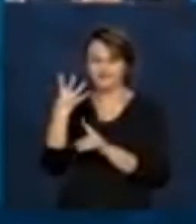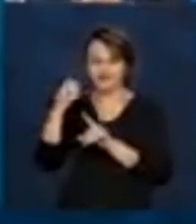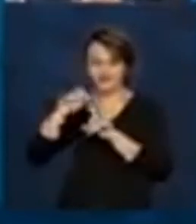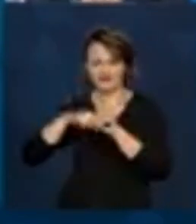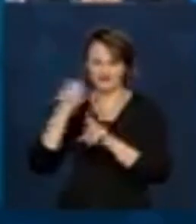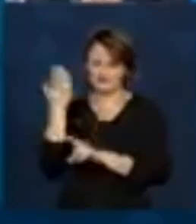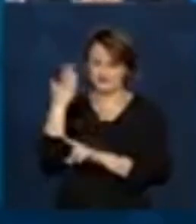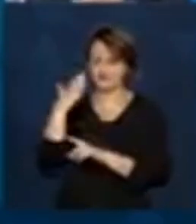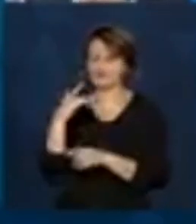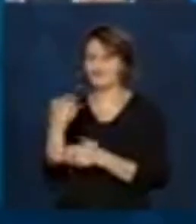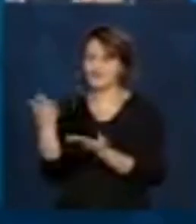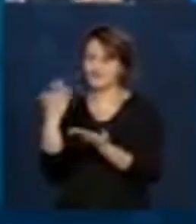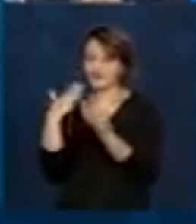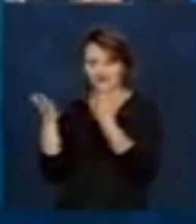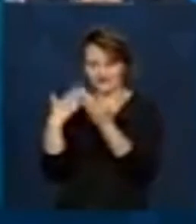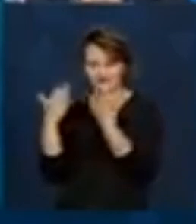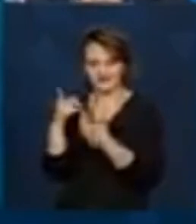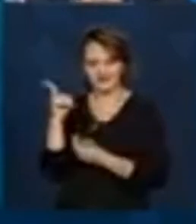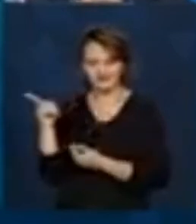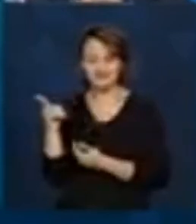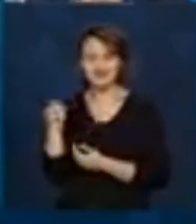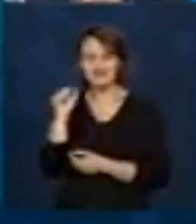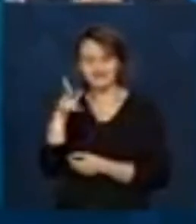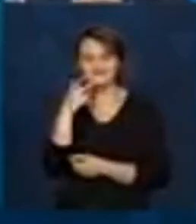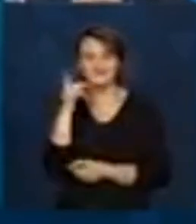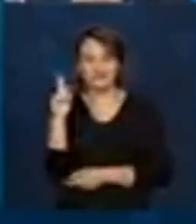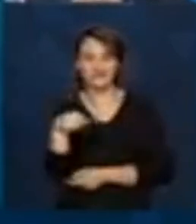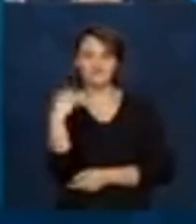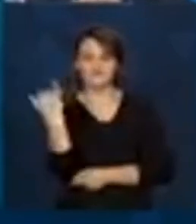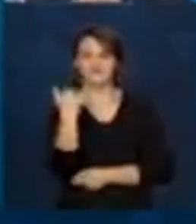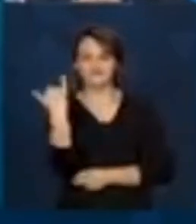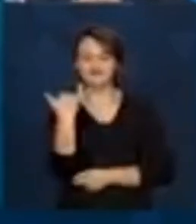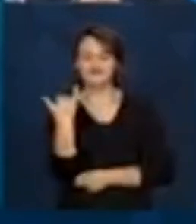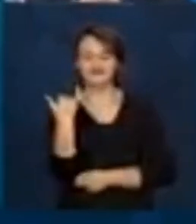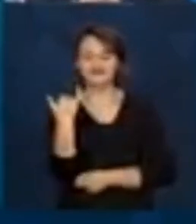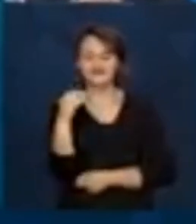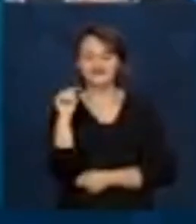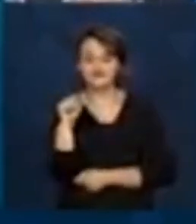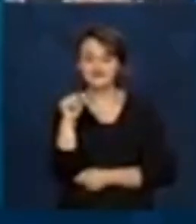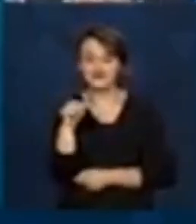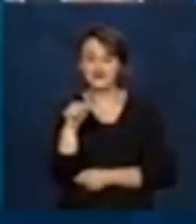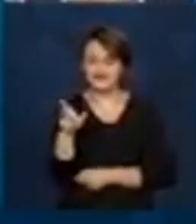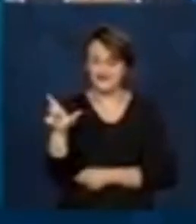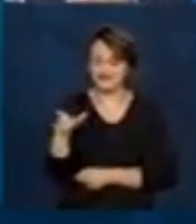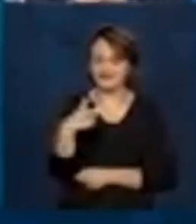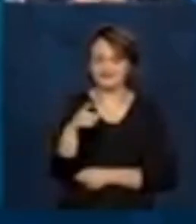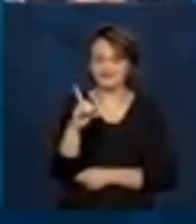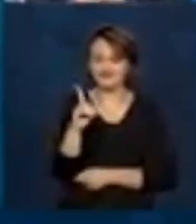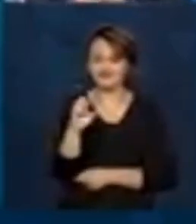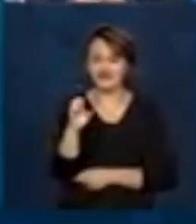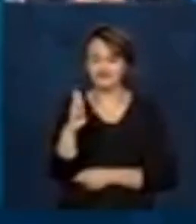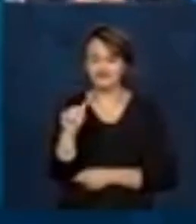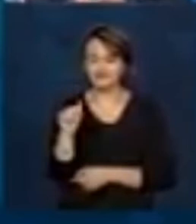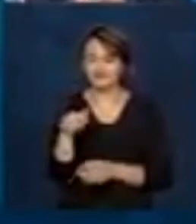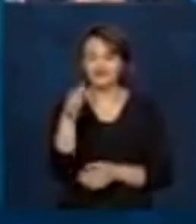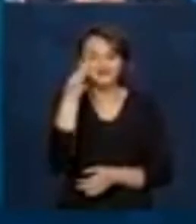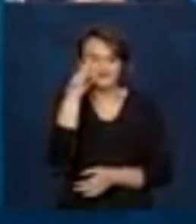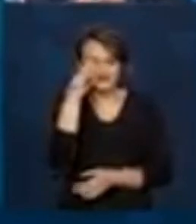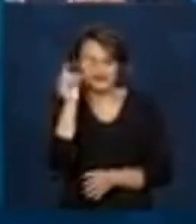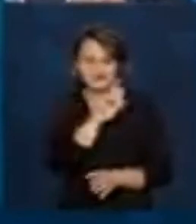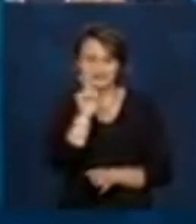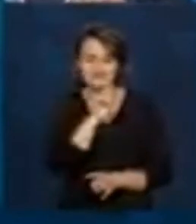este foi um ponto muito importante, porque permitiu que nós realizássemos esses